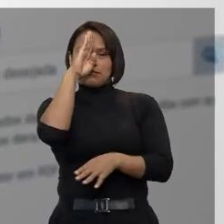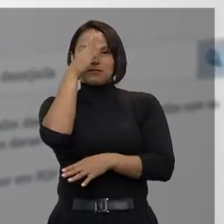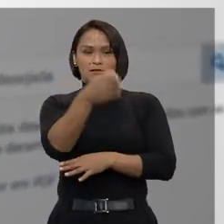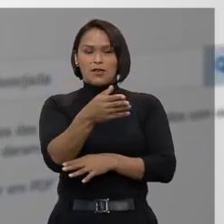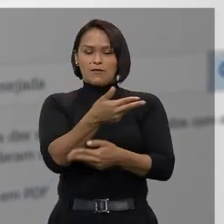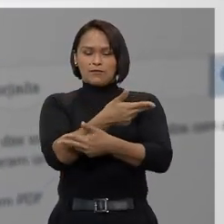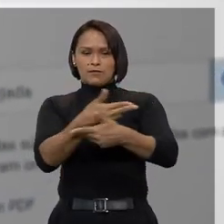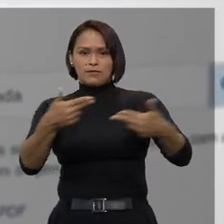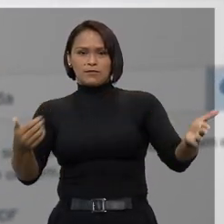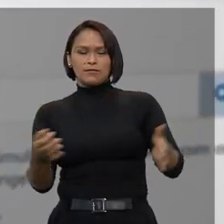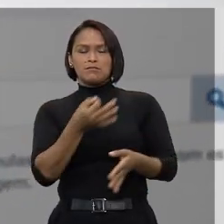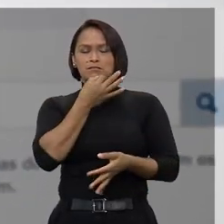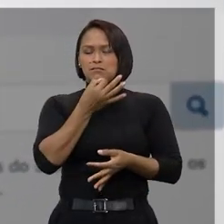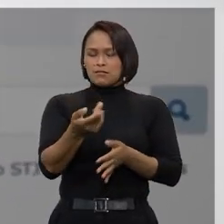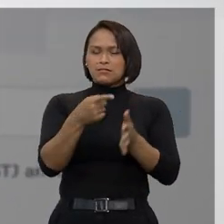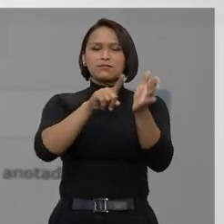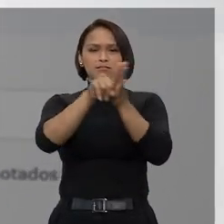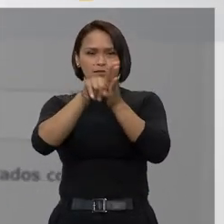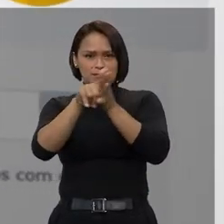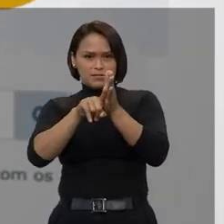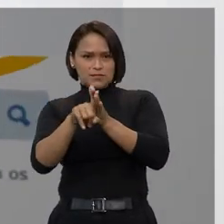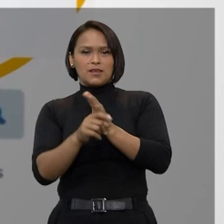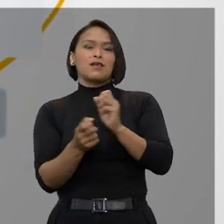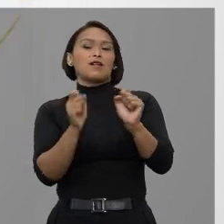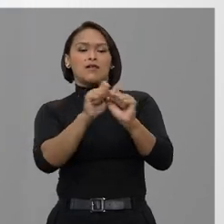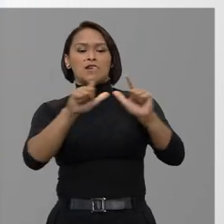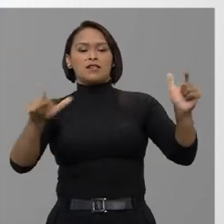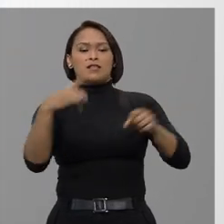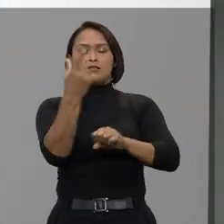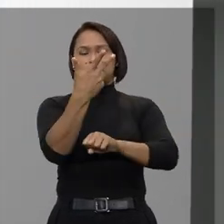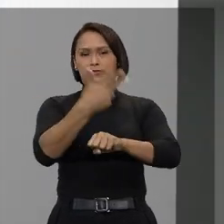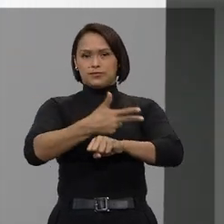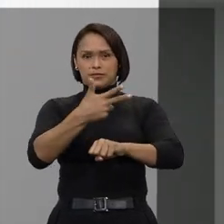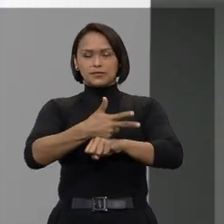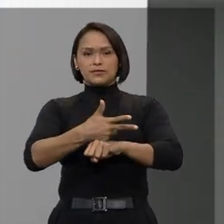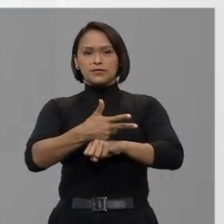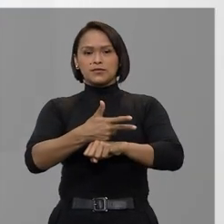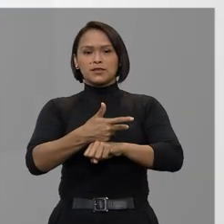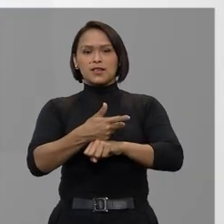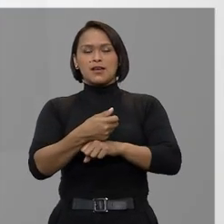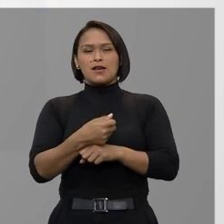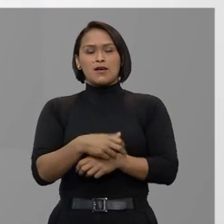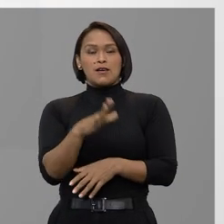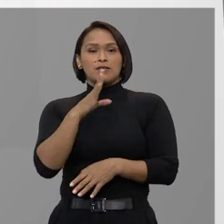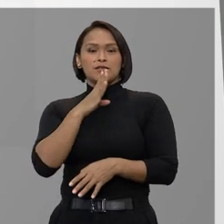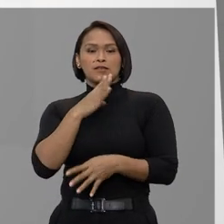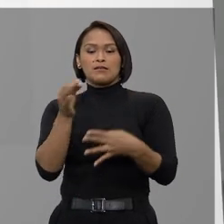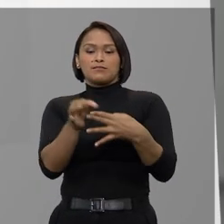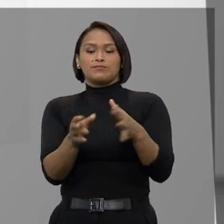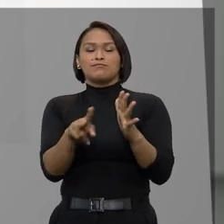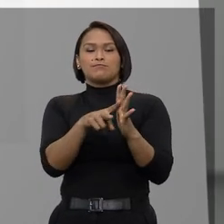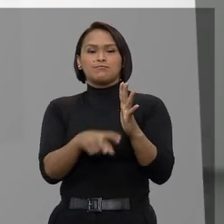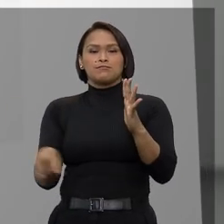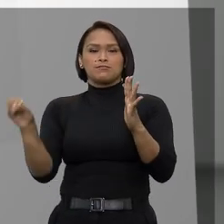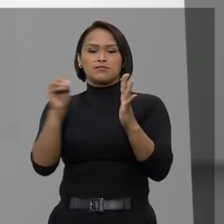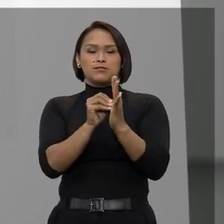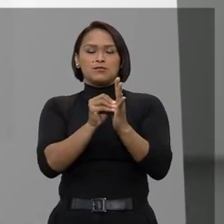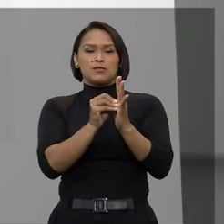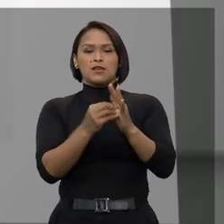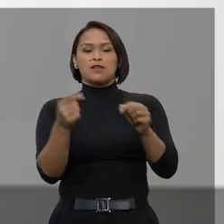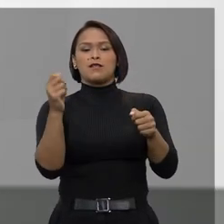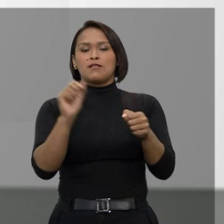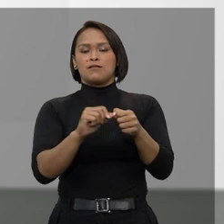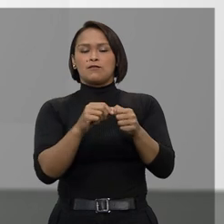principal existem várias opções de pesquisa. Nesse vídeo você conhece os detalhes de busca da súmula realizada nesse